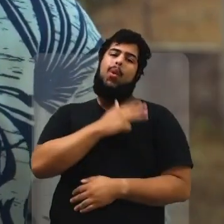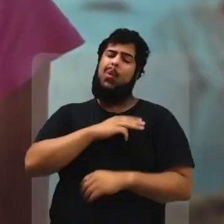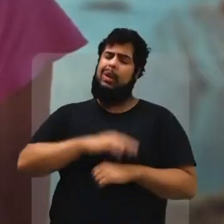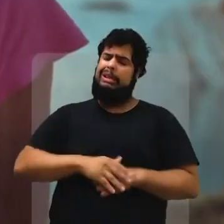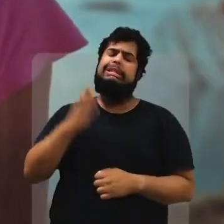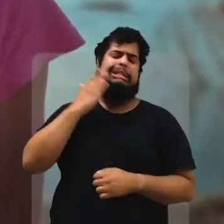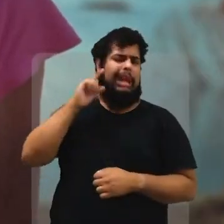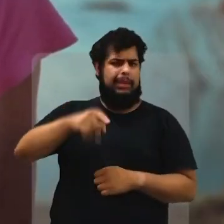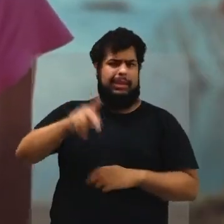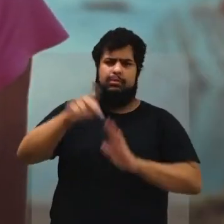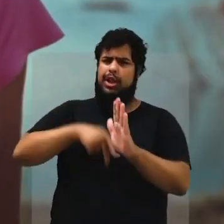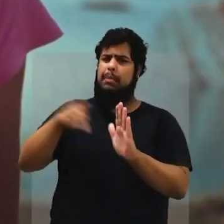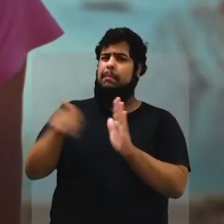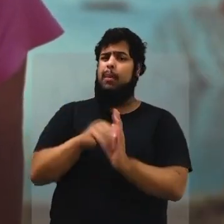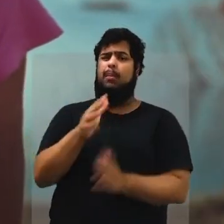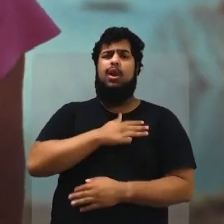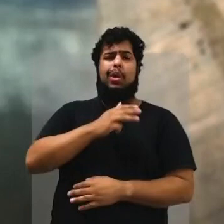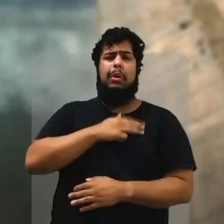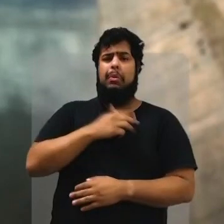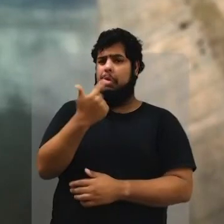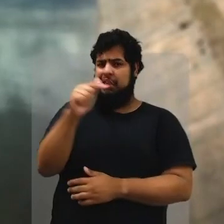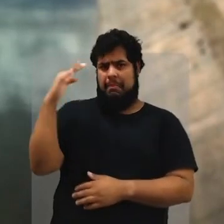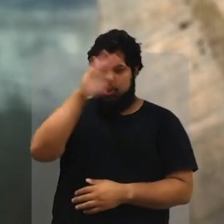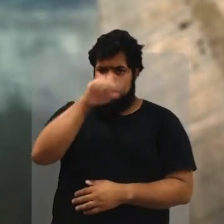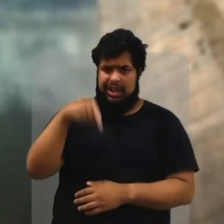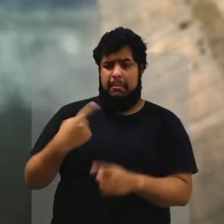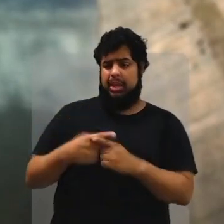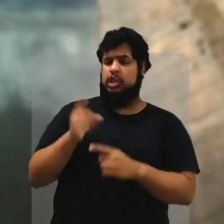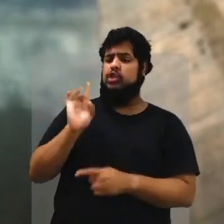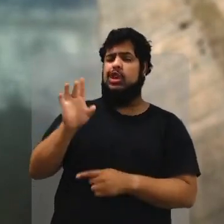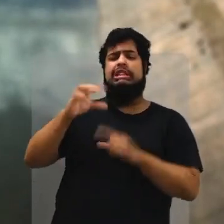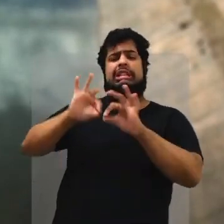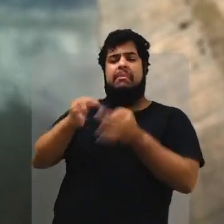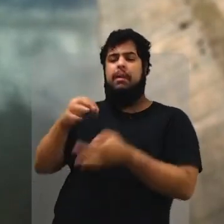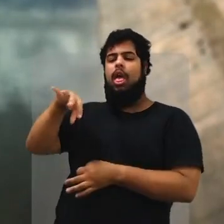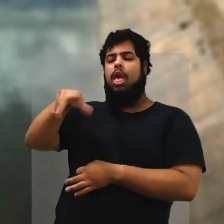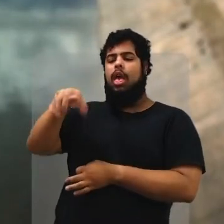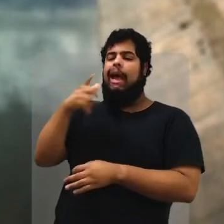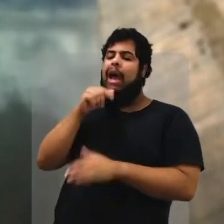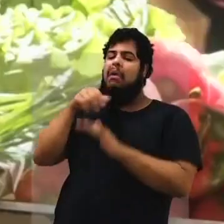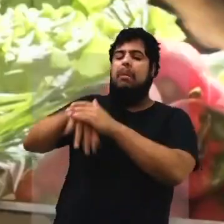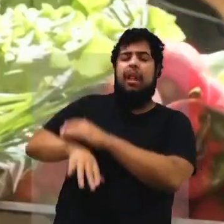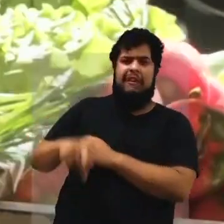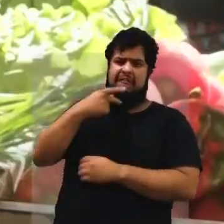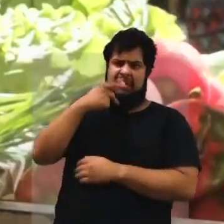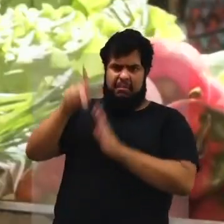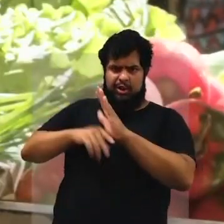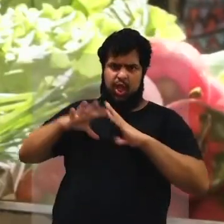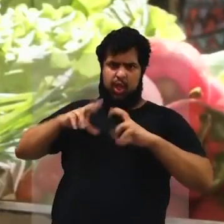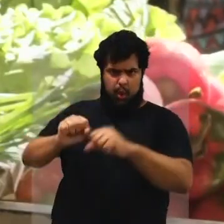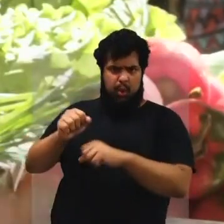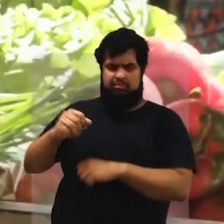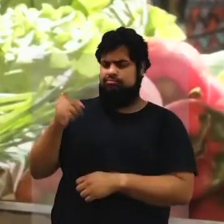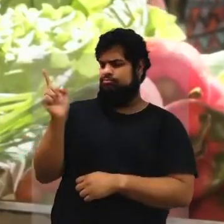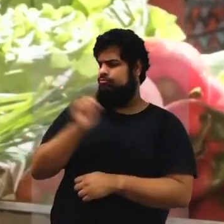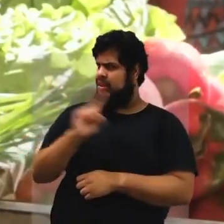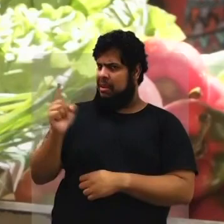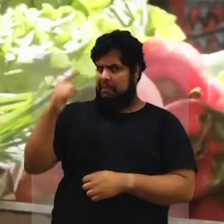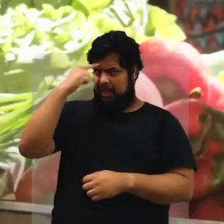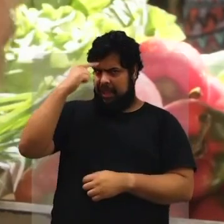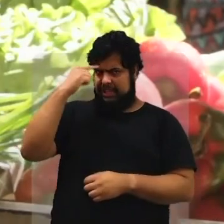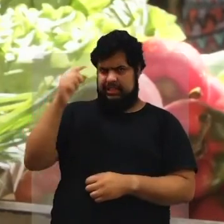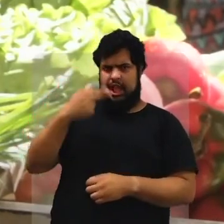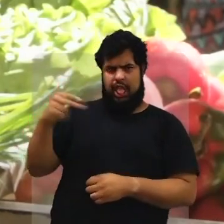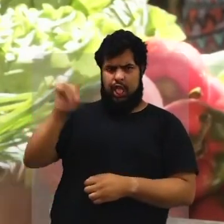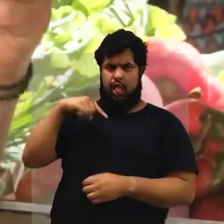obra é do Lula. Aqui não teve uma parte de terra do Bolsonaro. Porque abriu uma toa nele dizer que foi dele a transposição. Ele acha que o Nordeste não é visto, Nordeste não é visto,